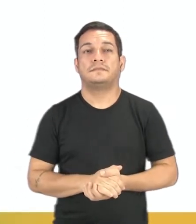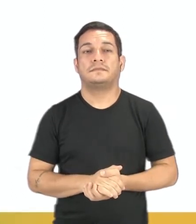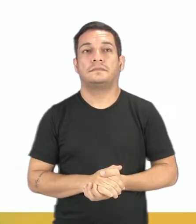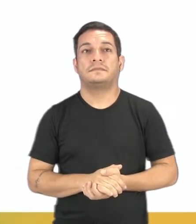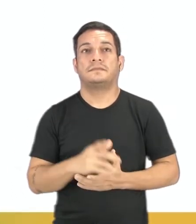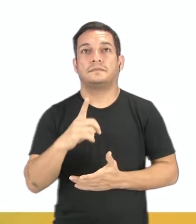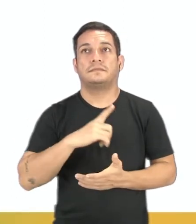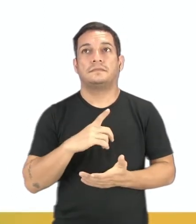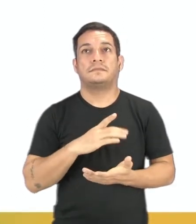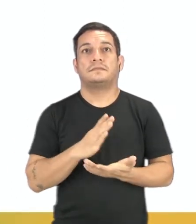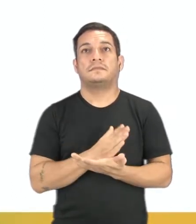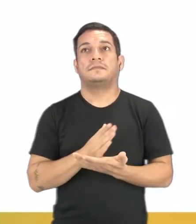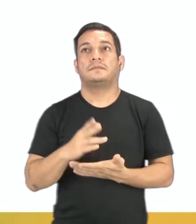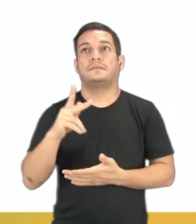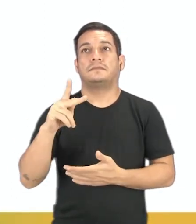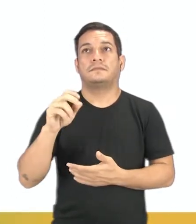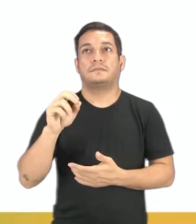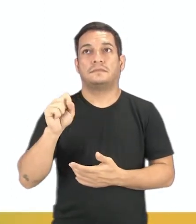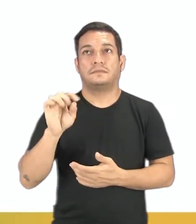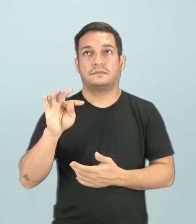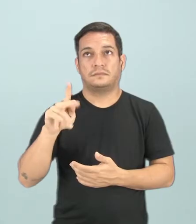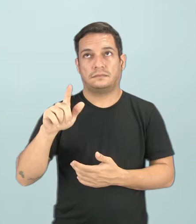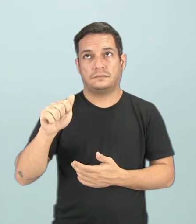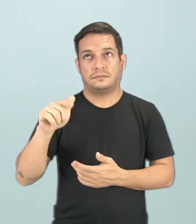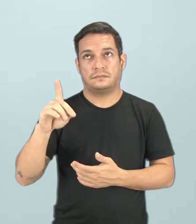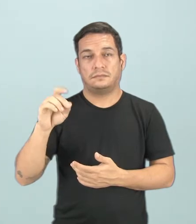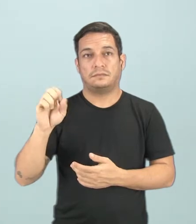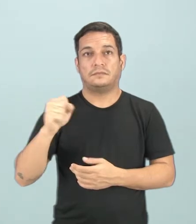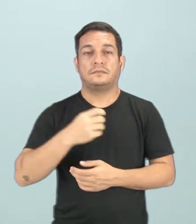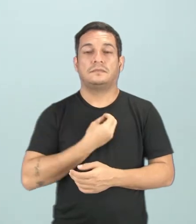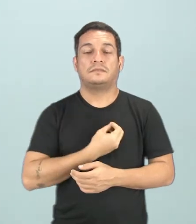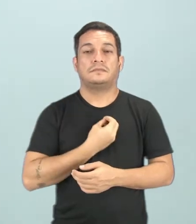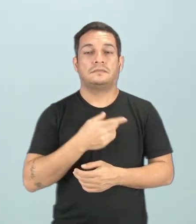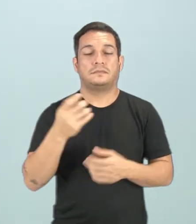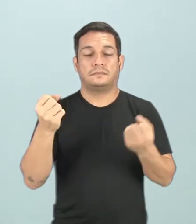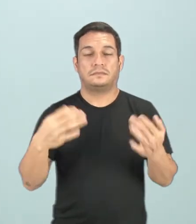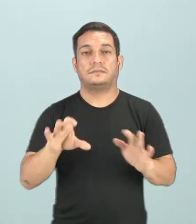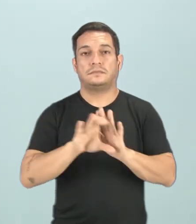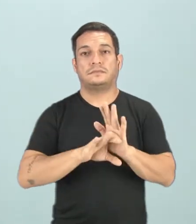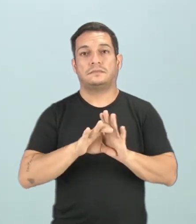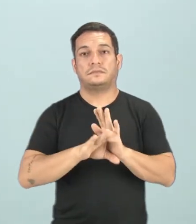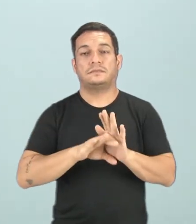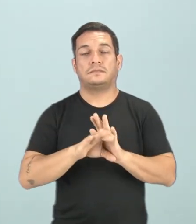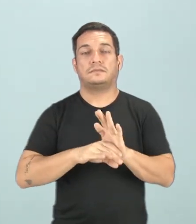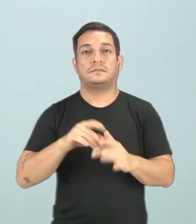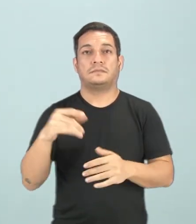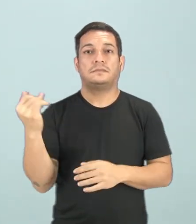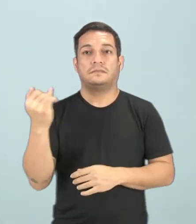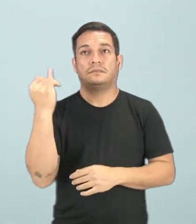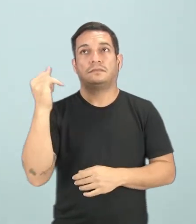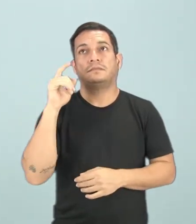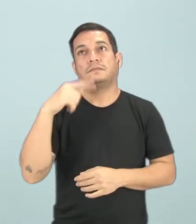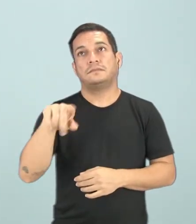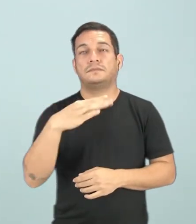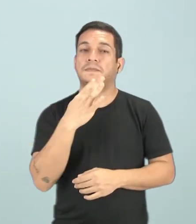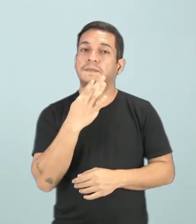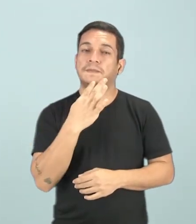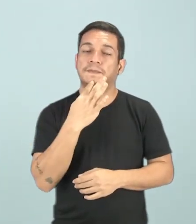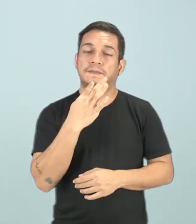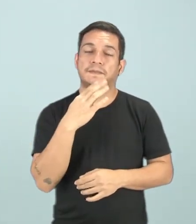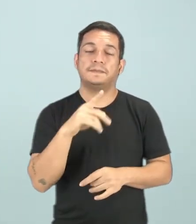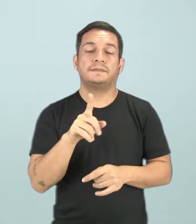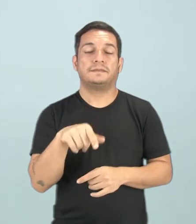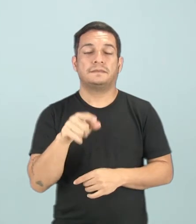Existem alguns postulados de existência, como foi falado no conceito, que são necessários você conhecer,